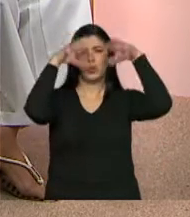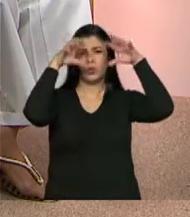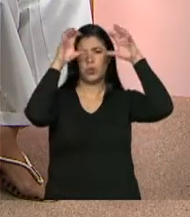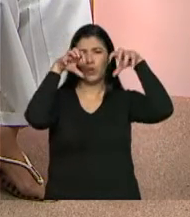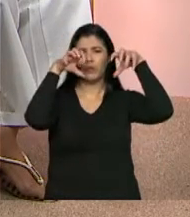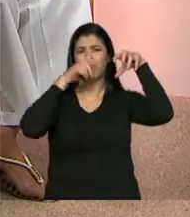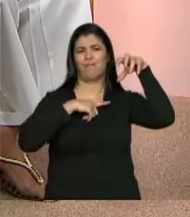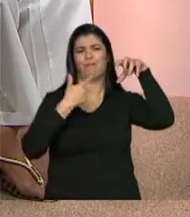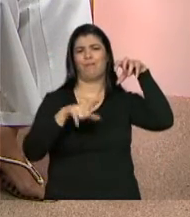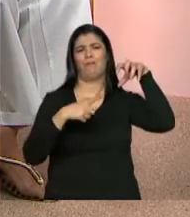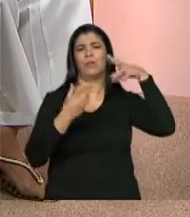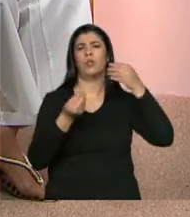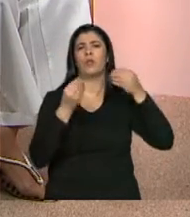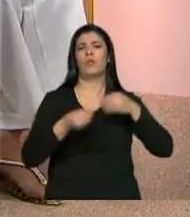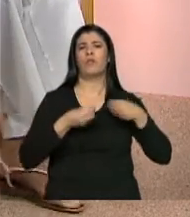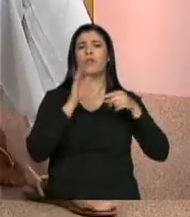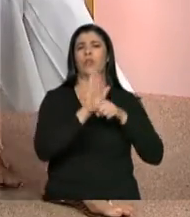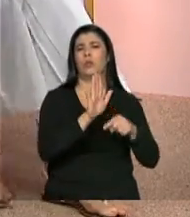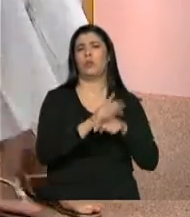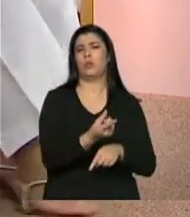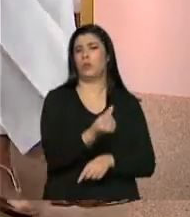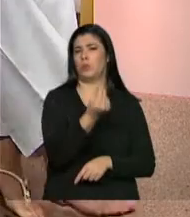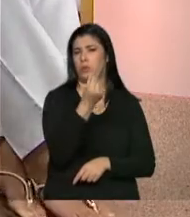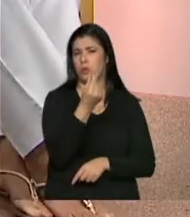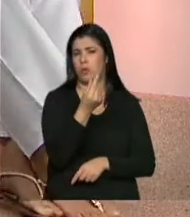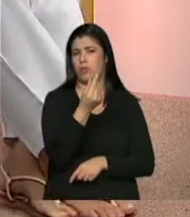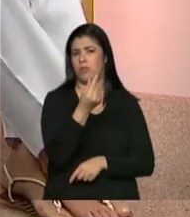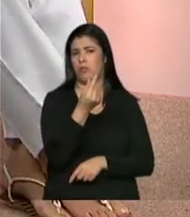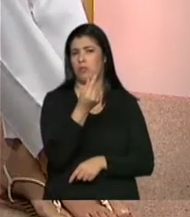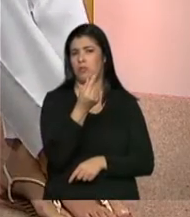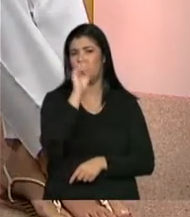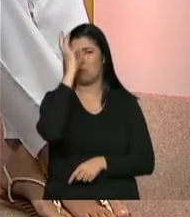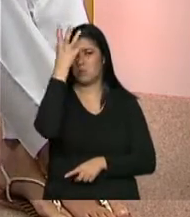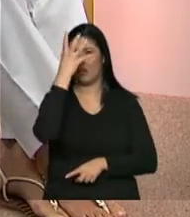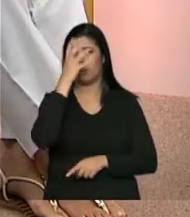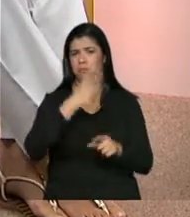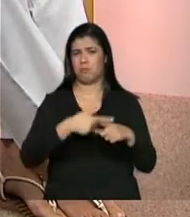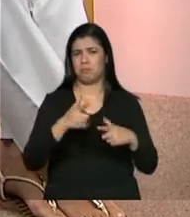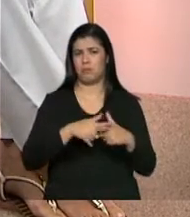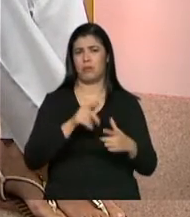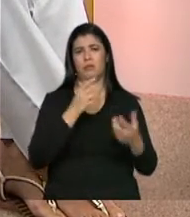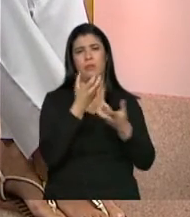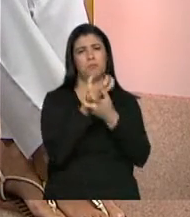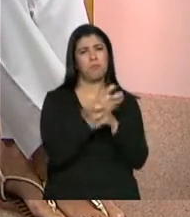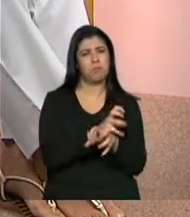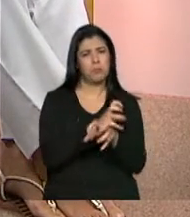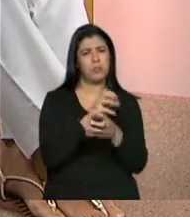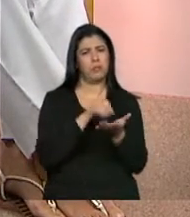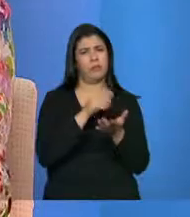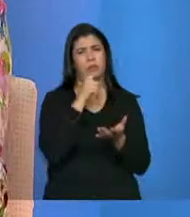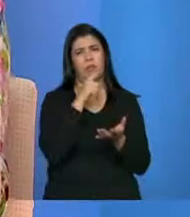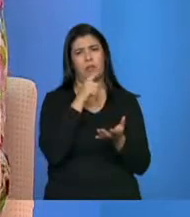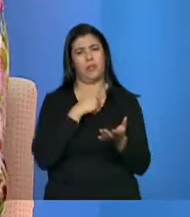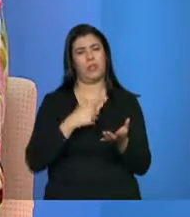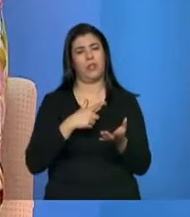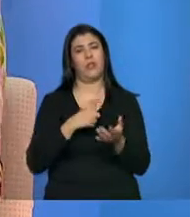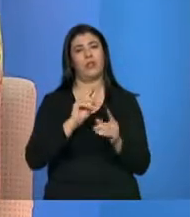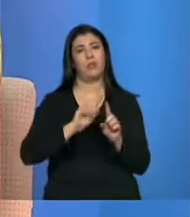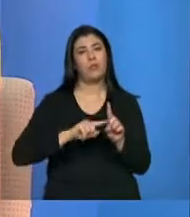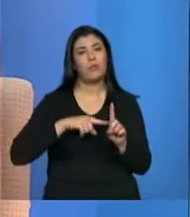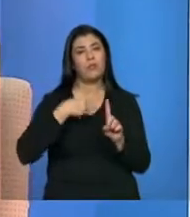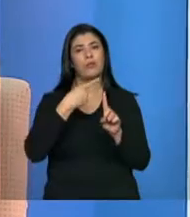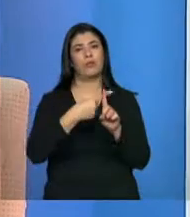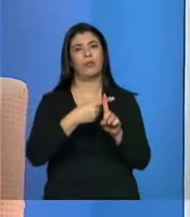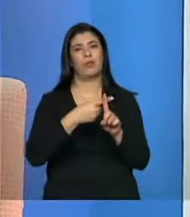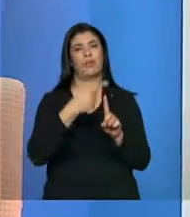vai dar transferência de renda, mas isso vai adiantar a situação de seca da família? Não! Então é preciso complementar com outro programa, então claro, óbvio, é